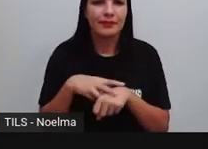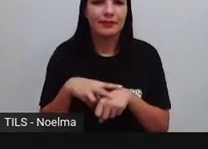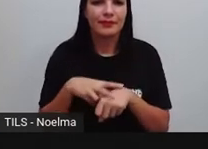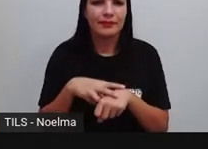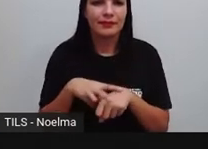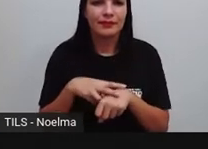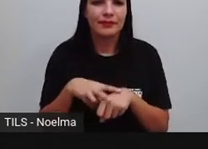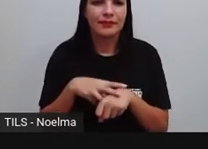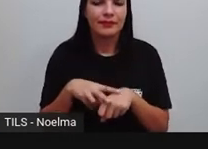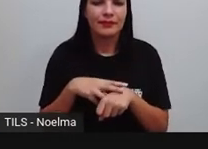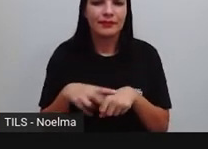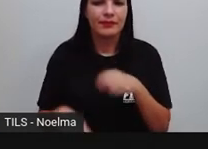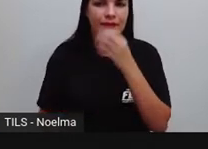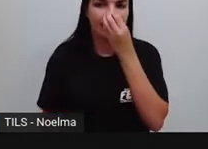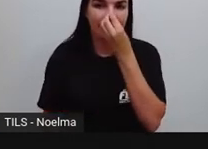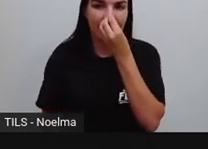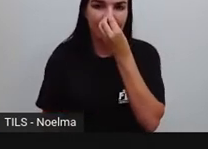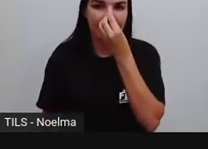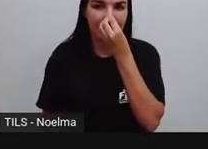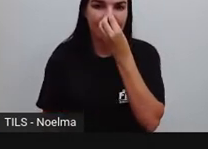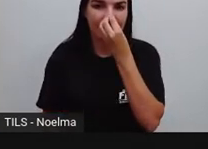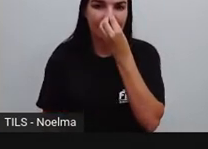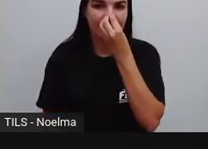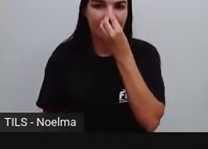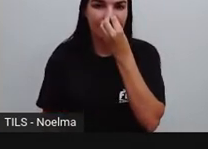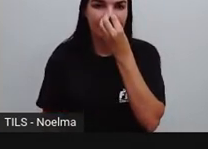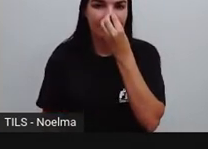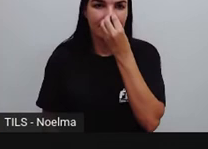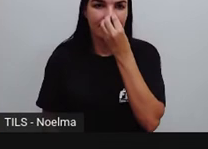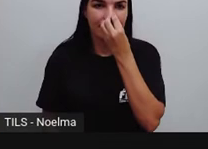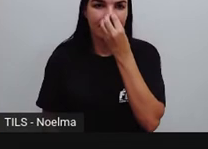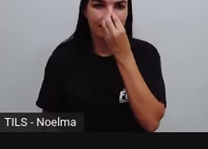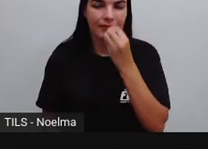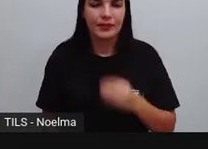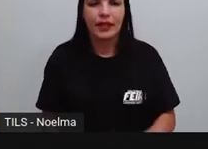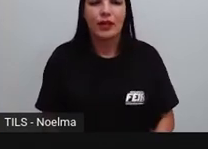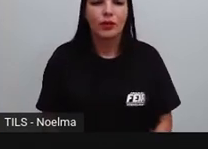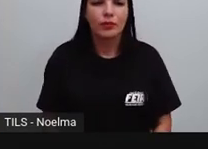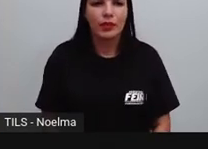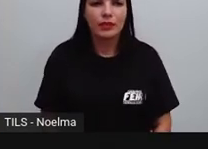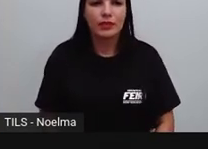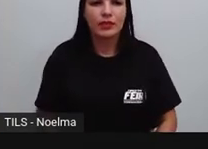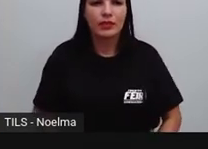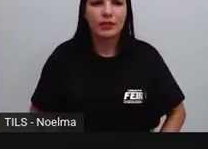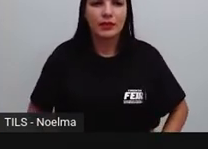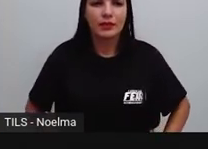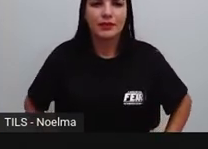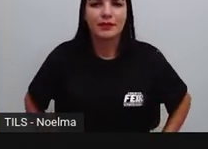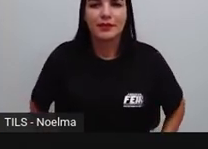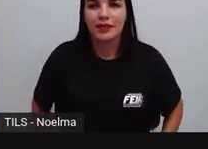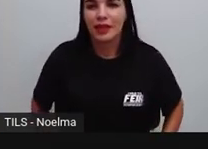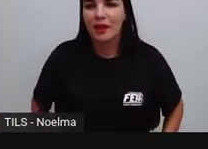afirmar, né? Termina em AR. Termina em AR, primeira conjugação. Ser.